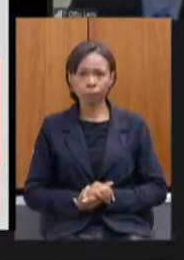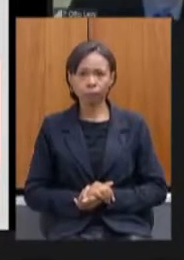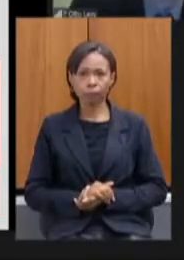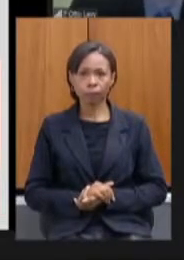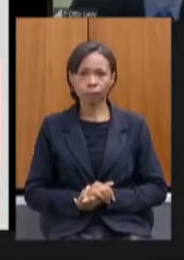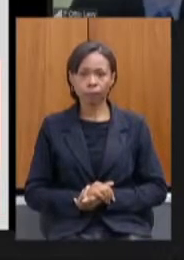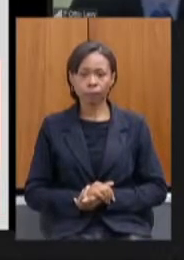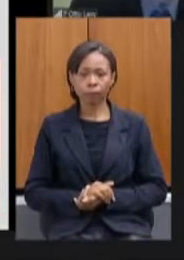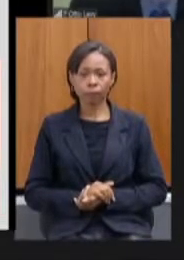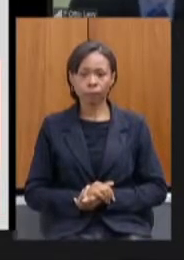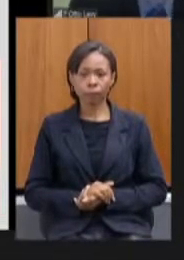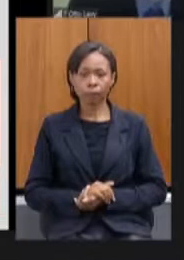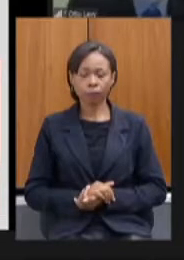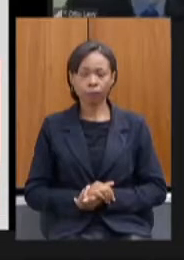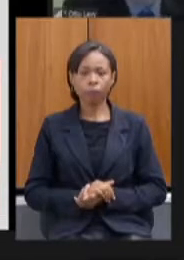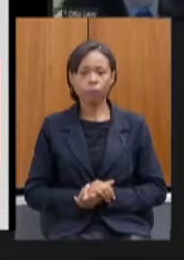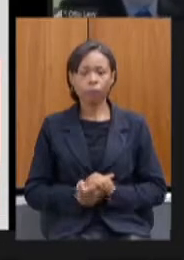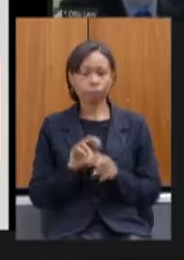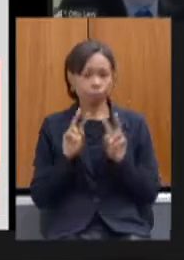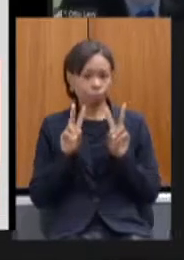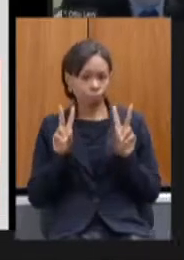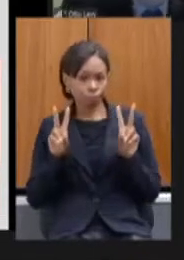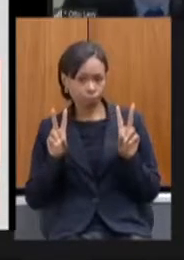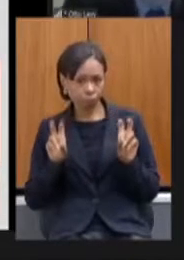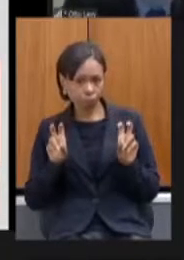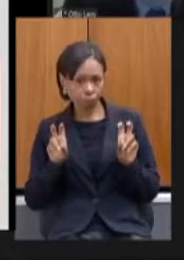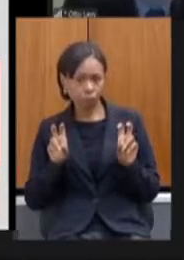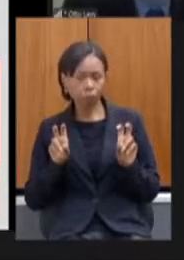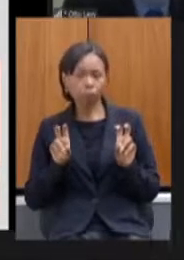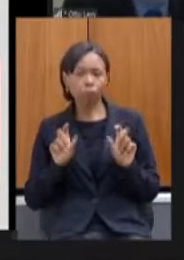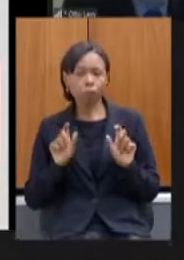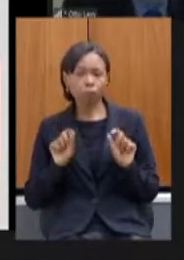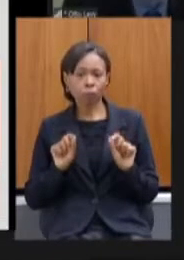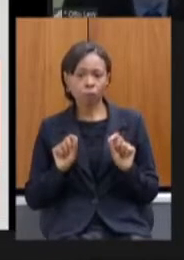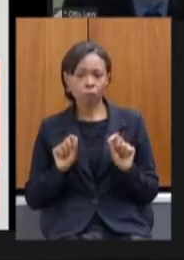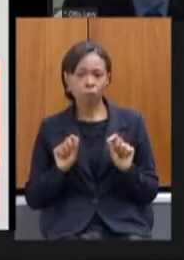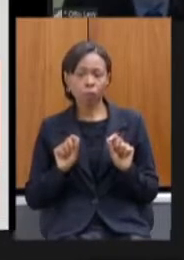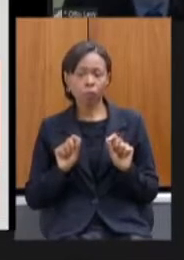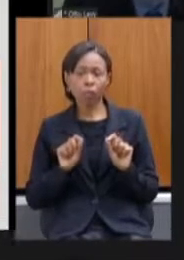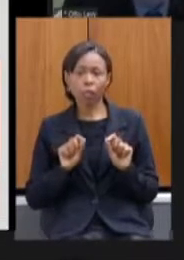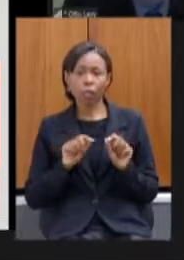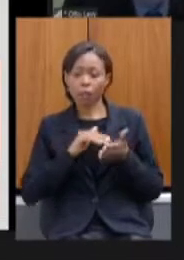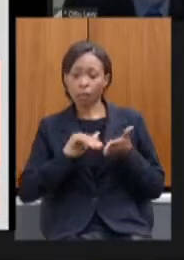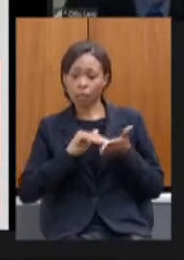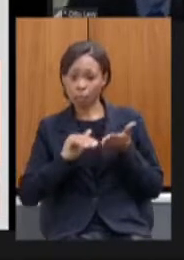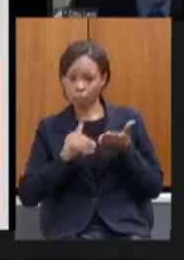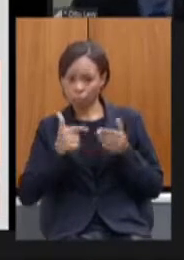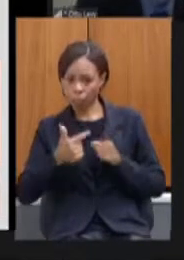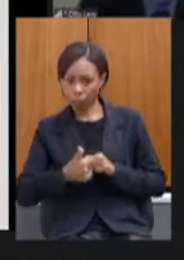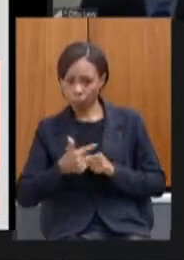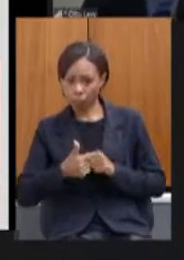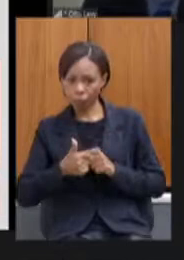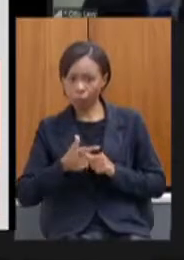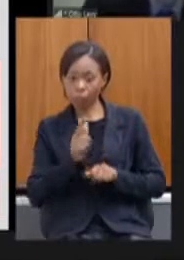com relação a subsecretaria de gestão estratégica